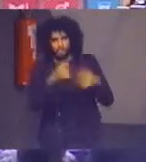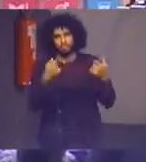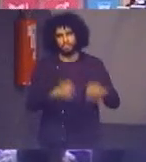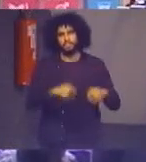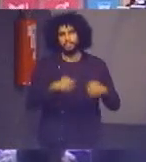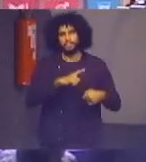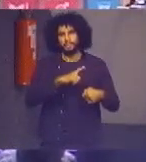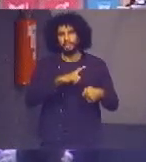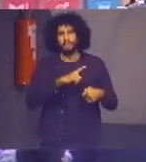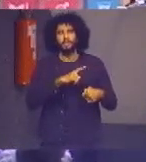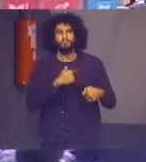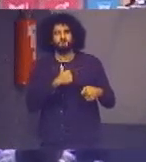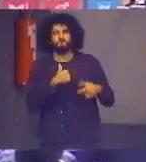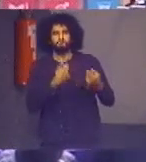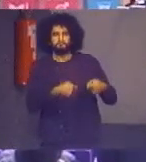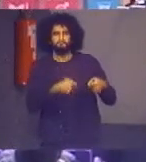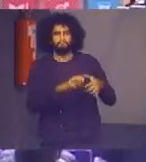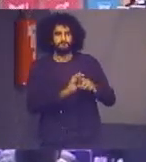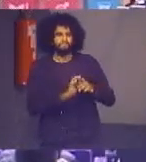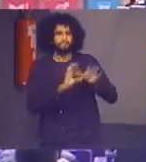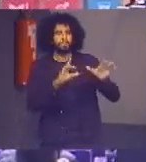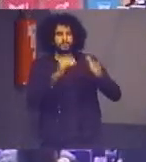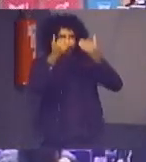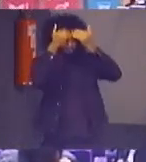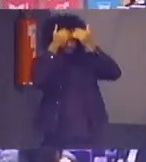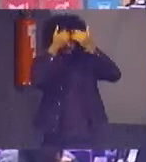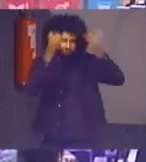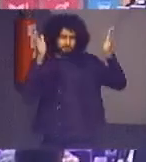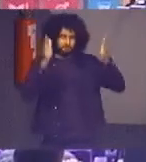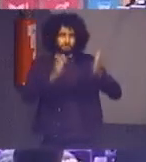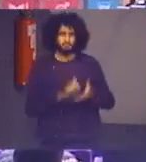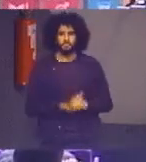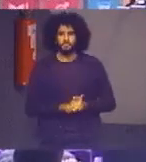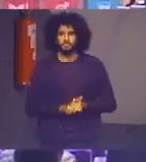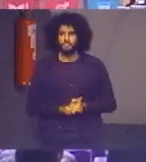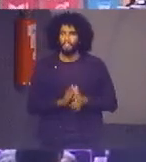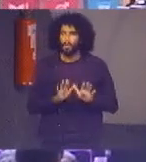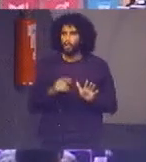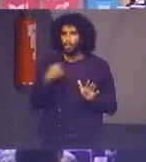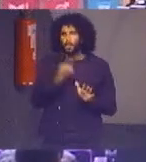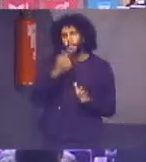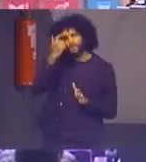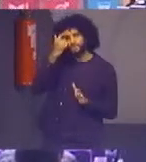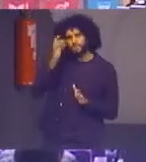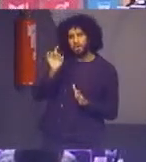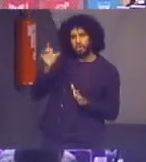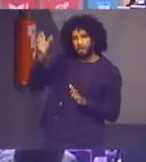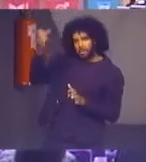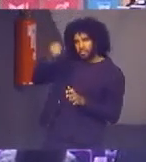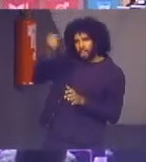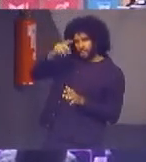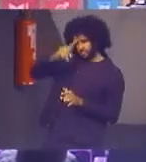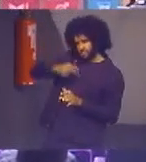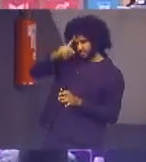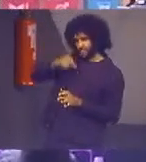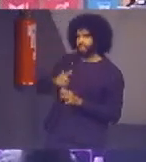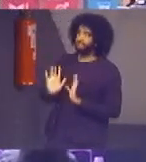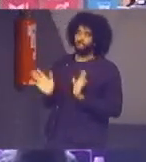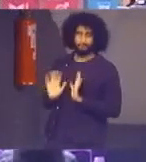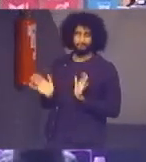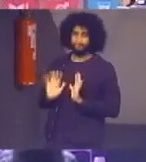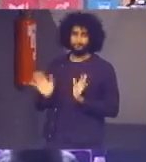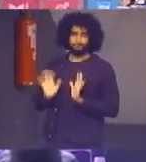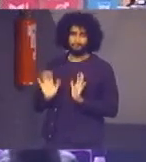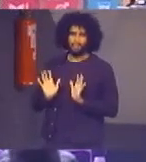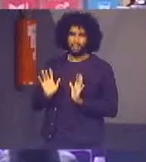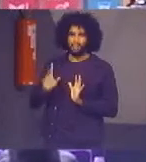nós não estamos aqui para tratar de benefícios próprios para todos